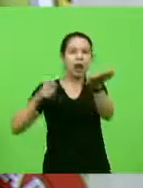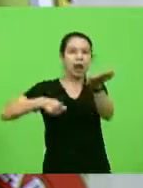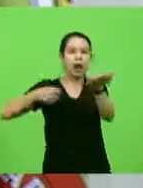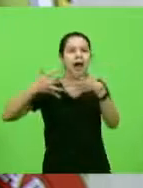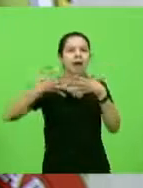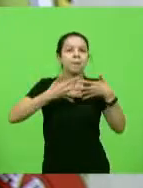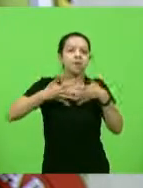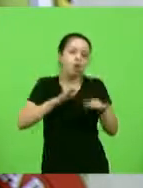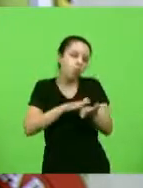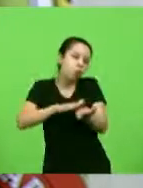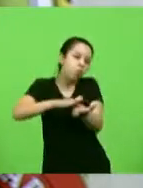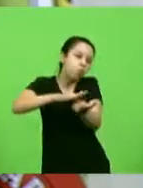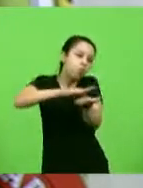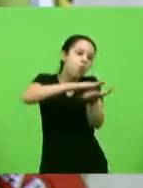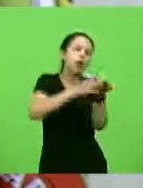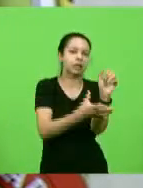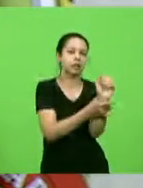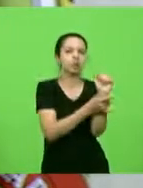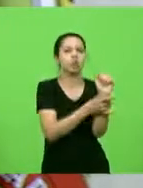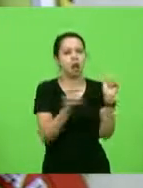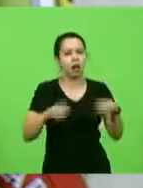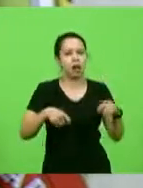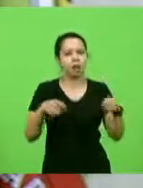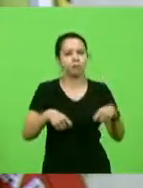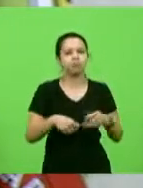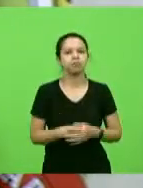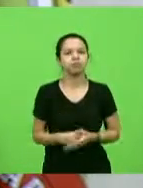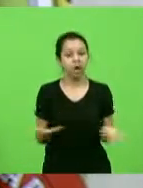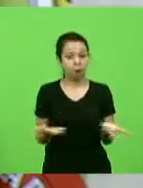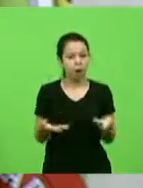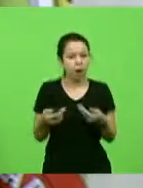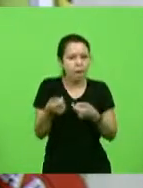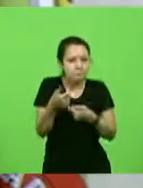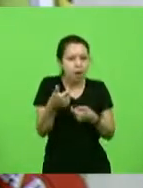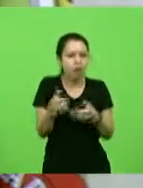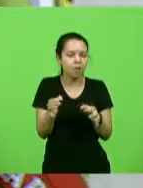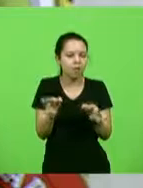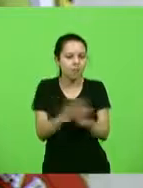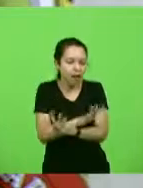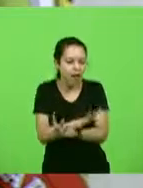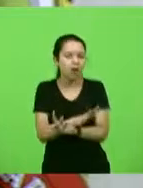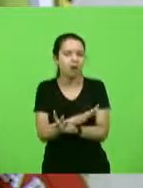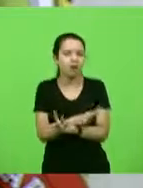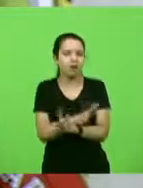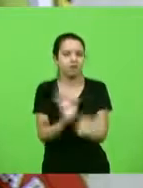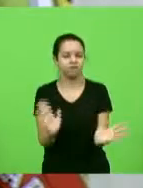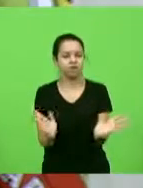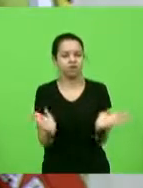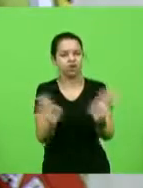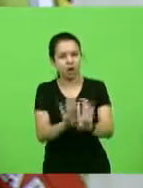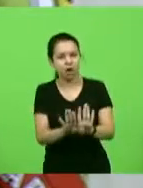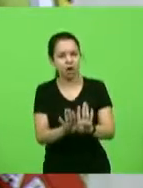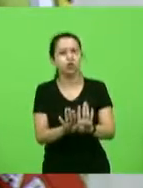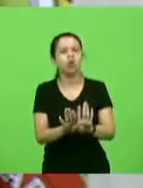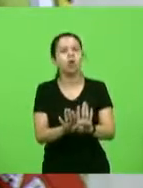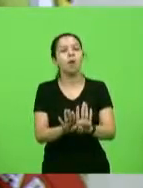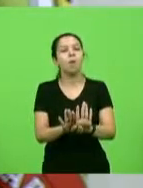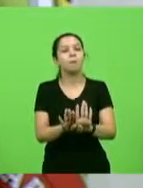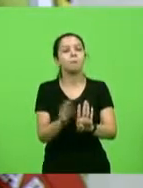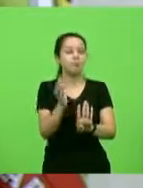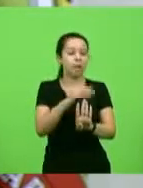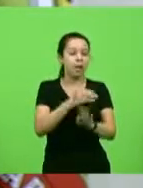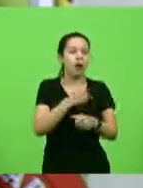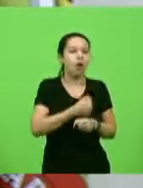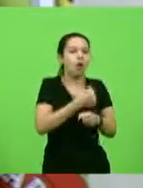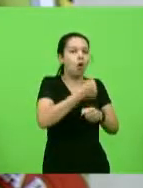Hoje o trecho catarinense está em fase final e fica fechado exclusivamente para a obra ser tocada durante maior